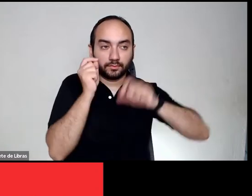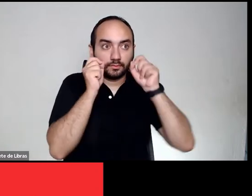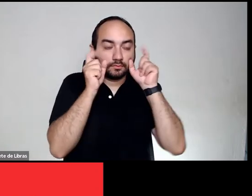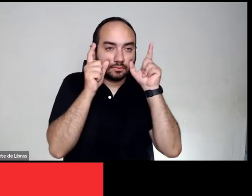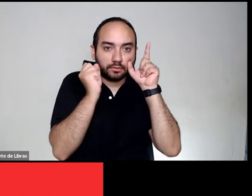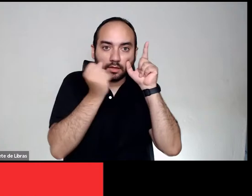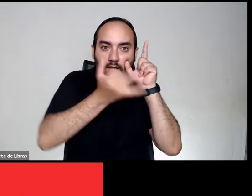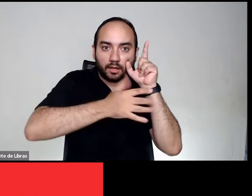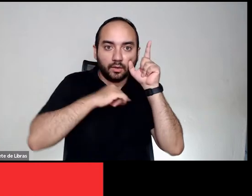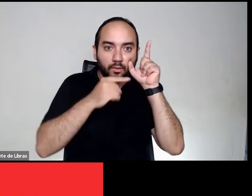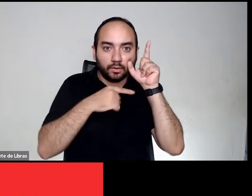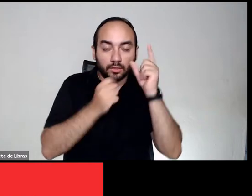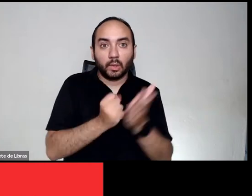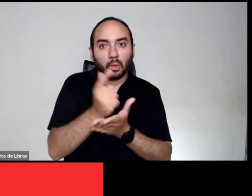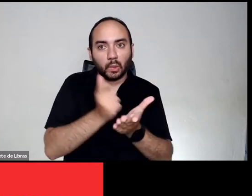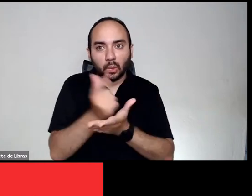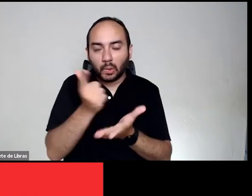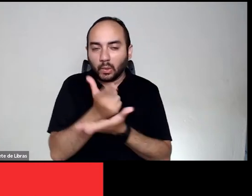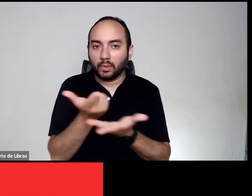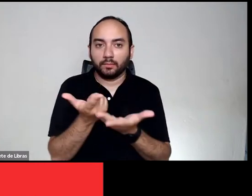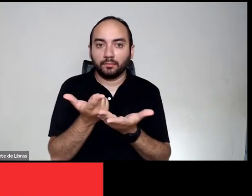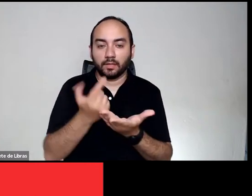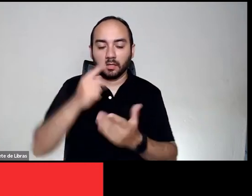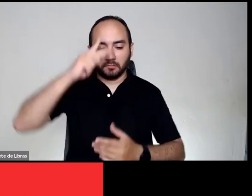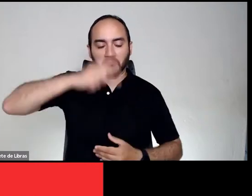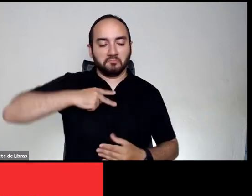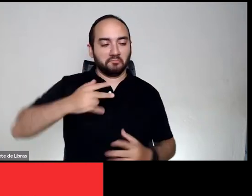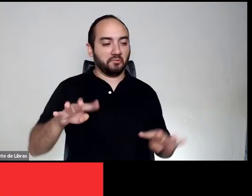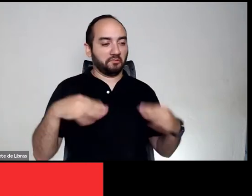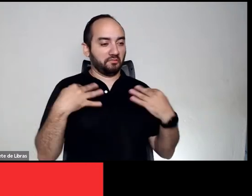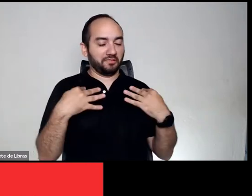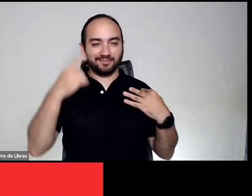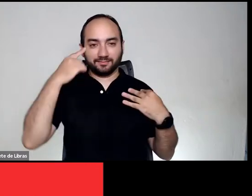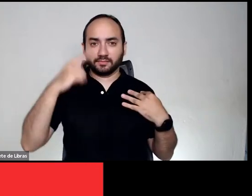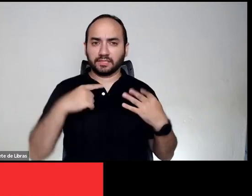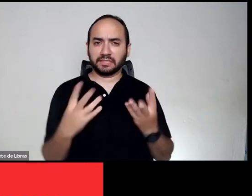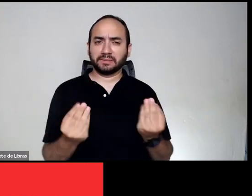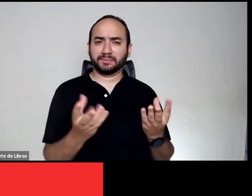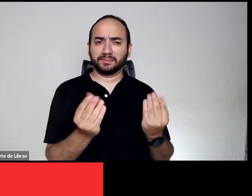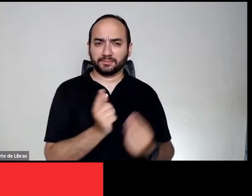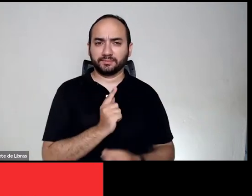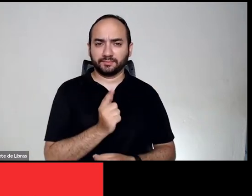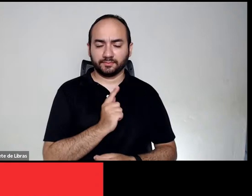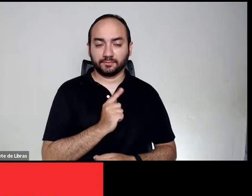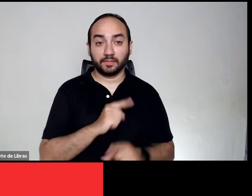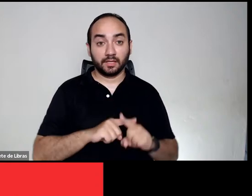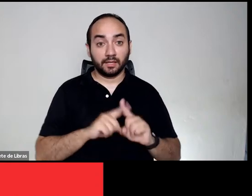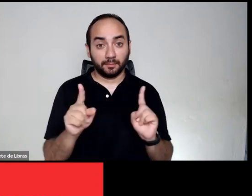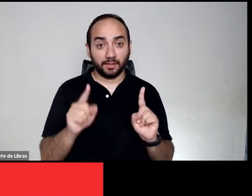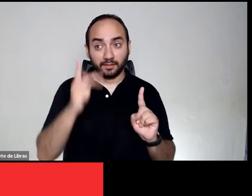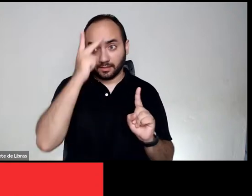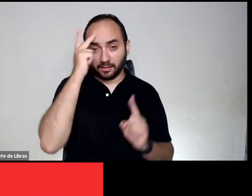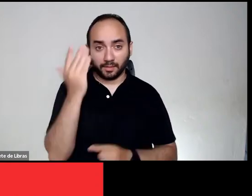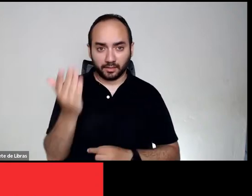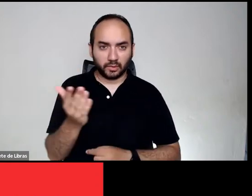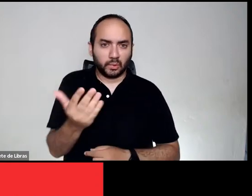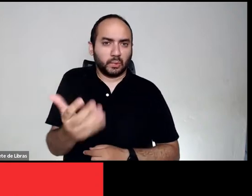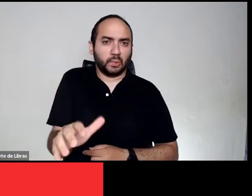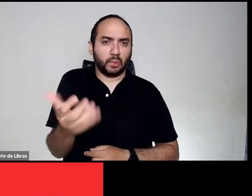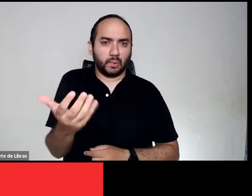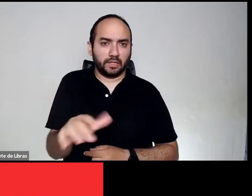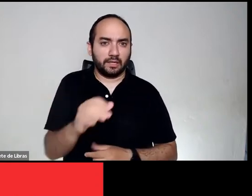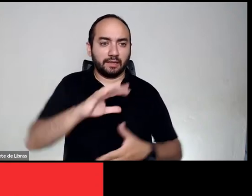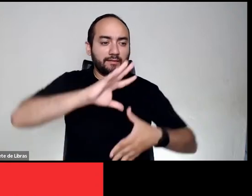gente que compra demais, gente narcisista, enfim. Mas também podemos dizer que ninguém quer ter o trabalho de olhar num